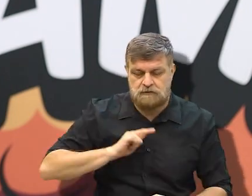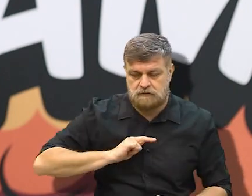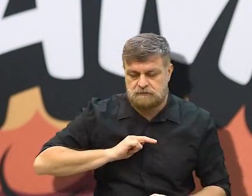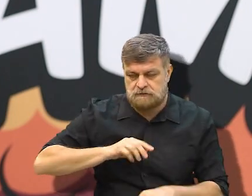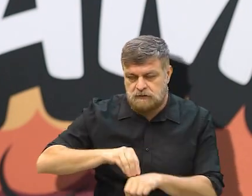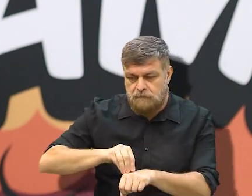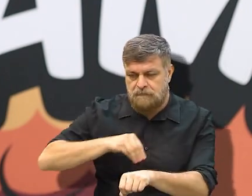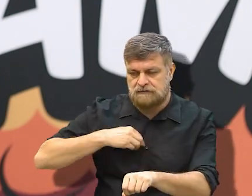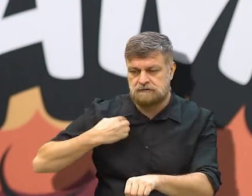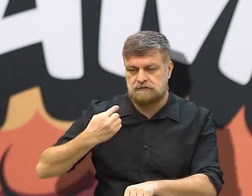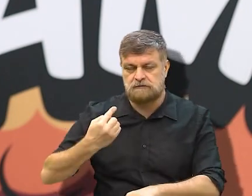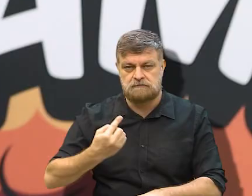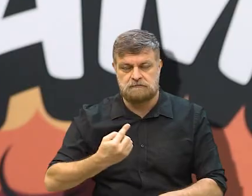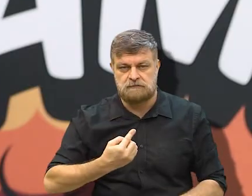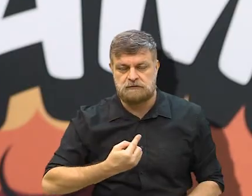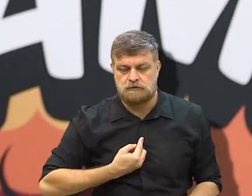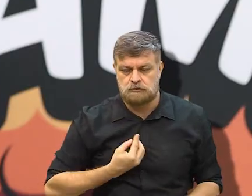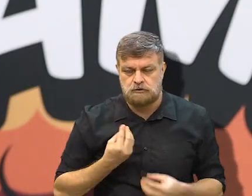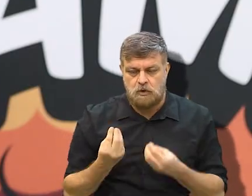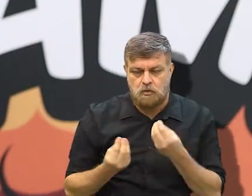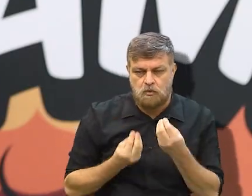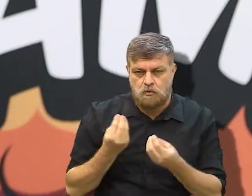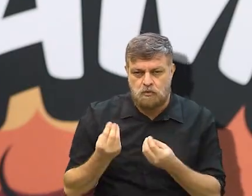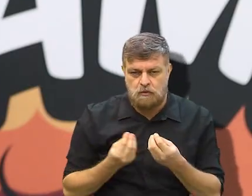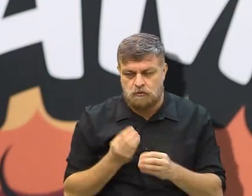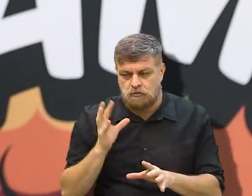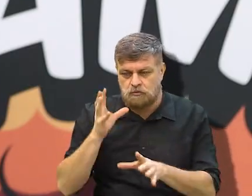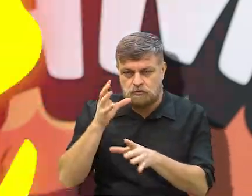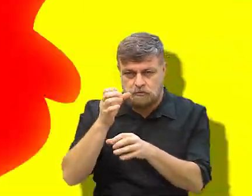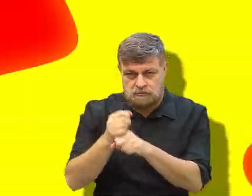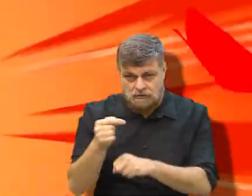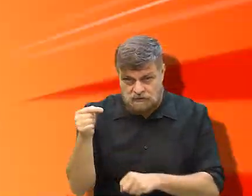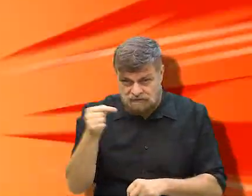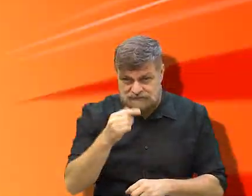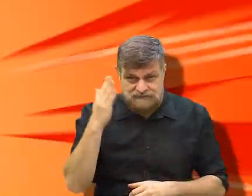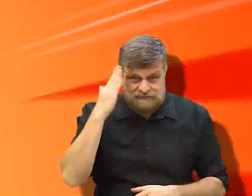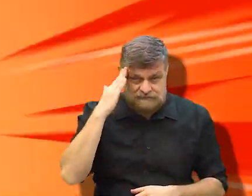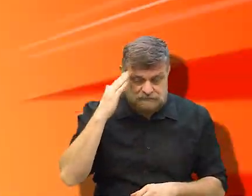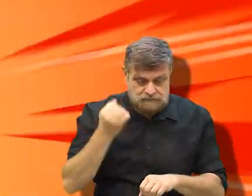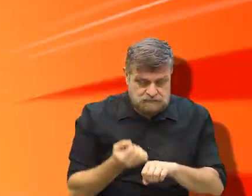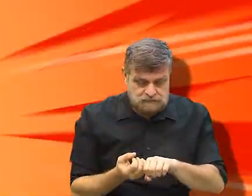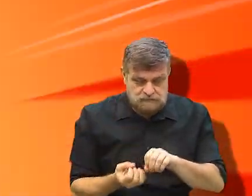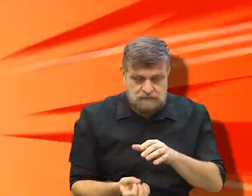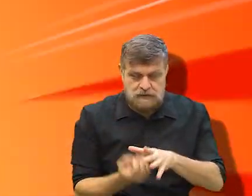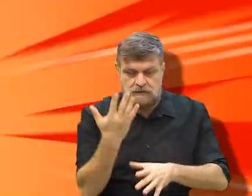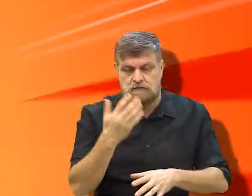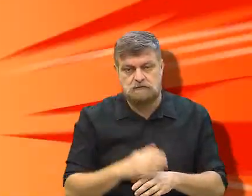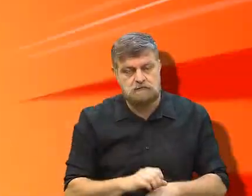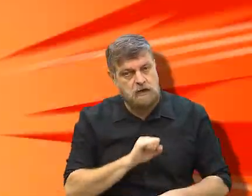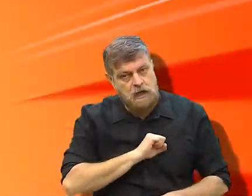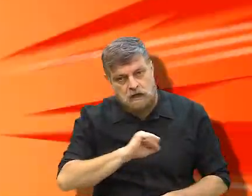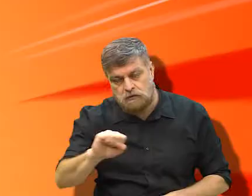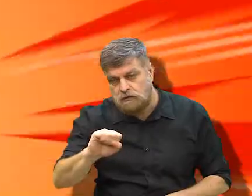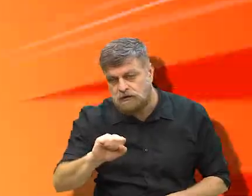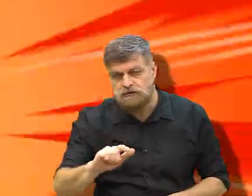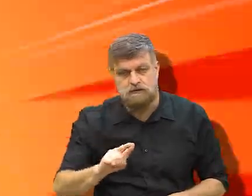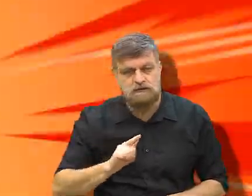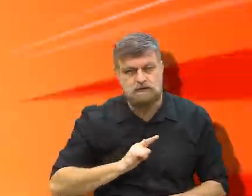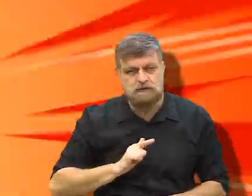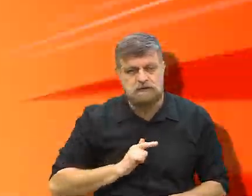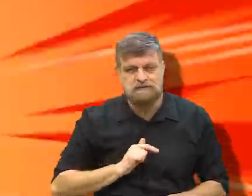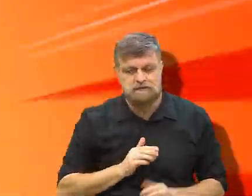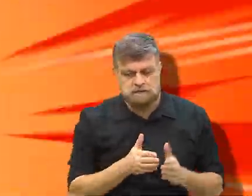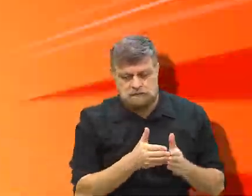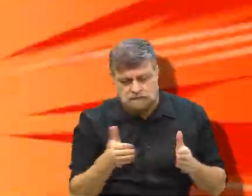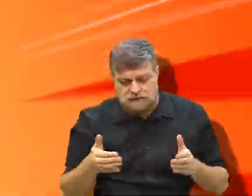ali, passa pra gente uma visão completa daquilo que você criou, sensacional, adorei. E